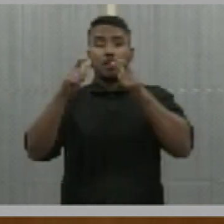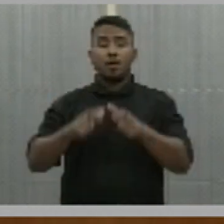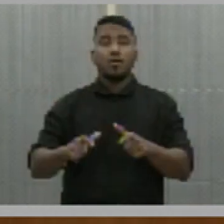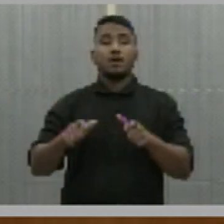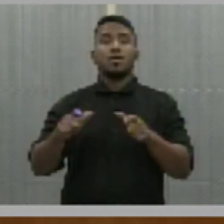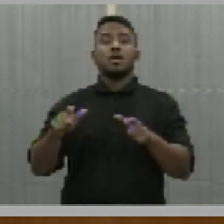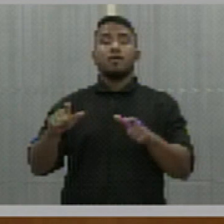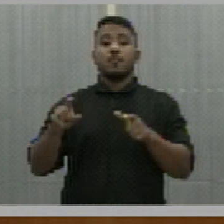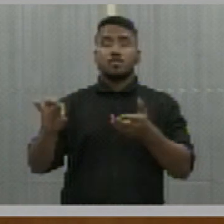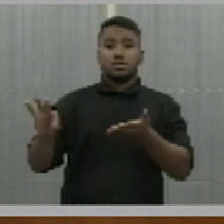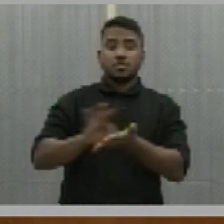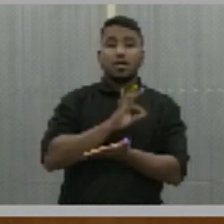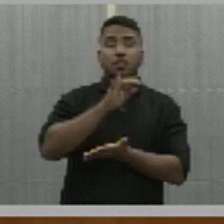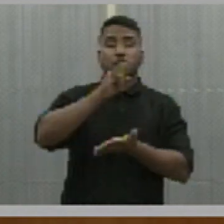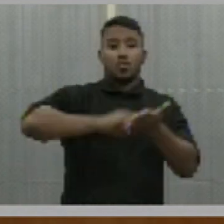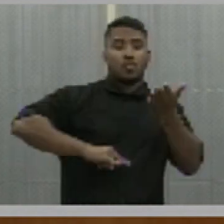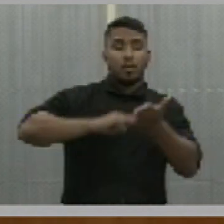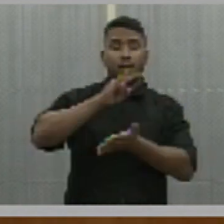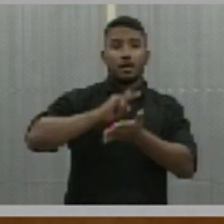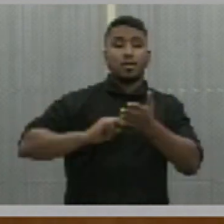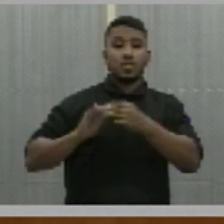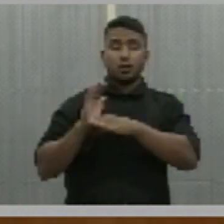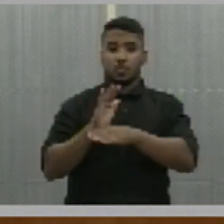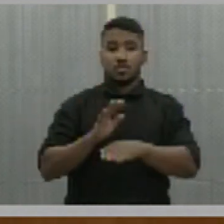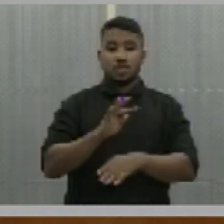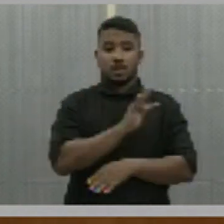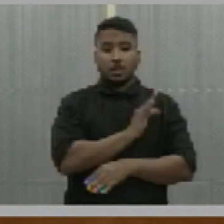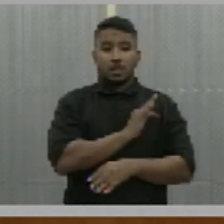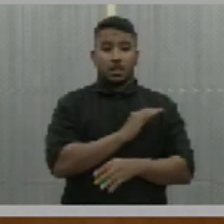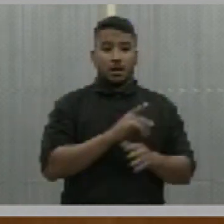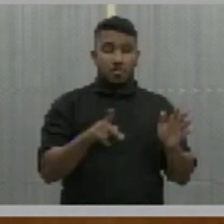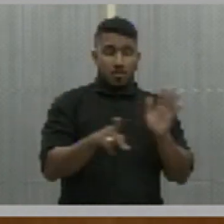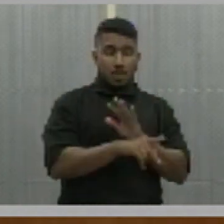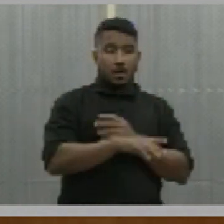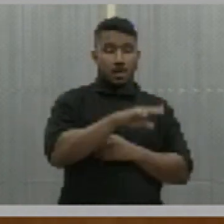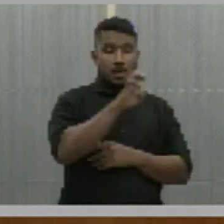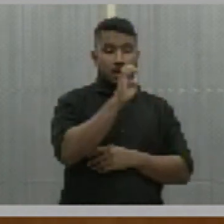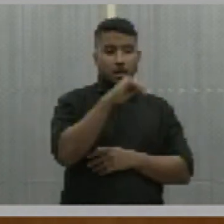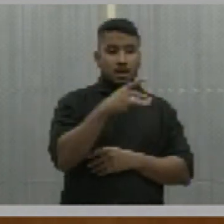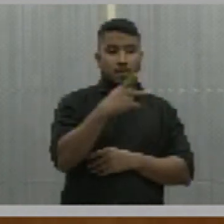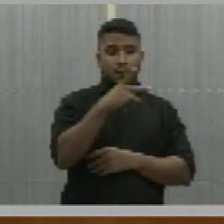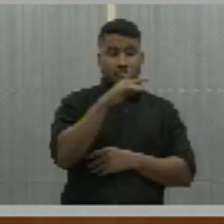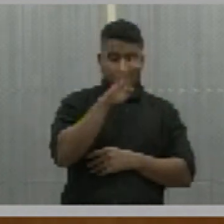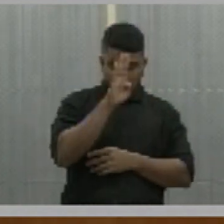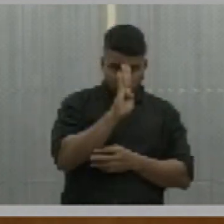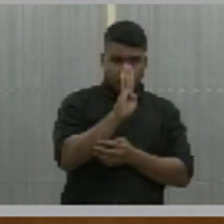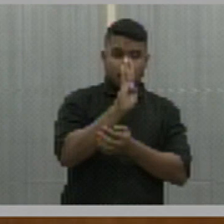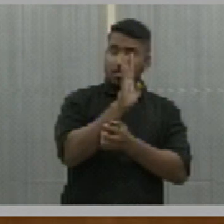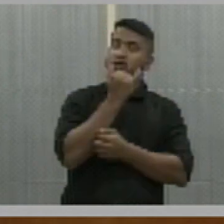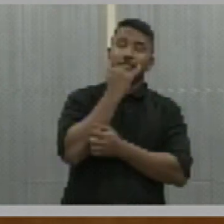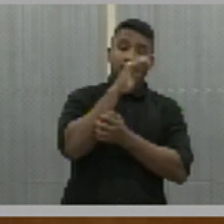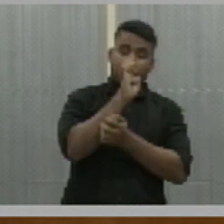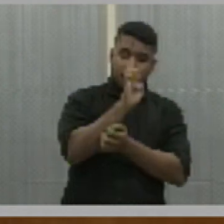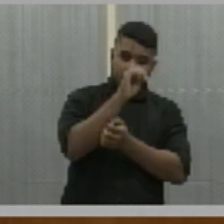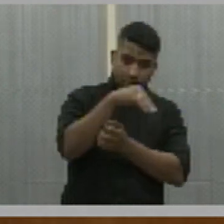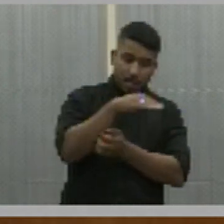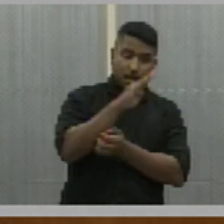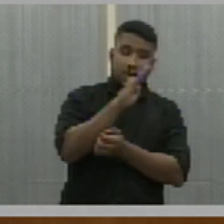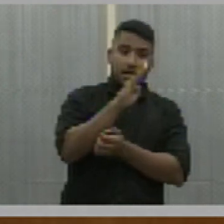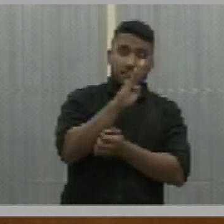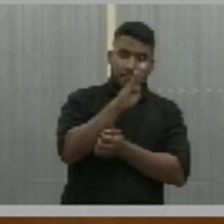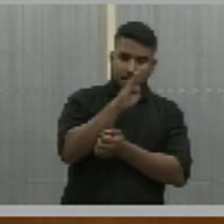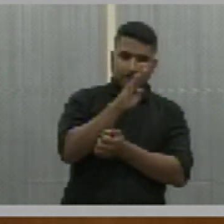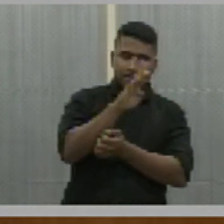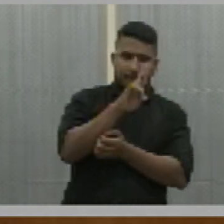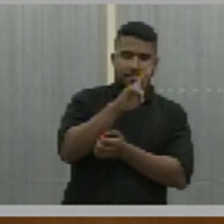foi assinado um termo de cooperação técnica entre a Embrapa e a Fazenda da Paz para trabalhar